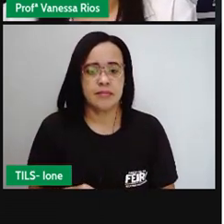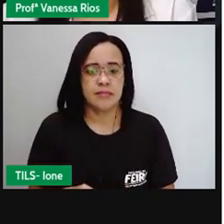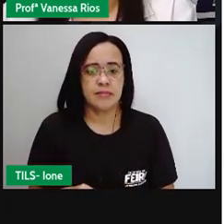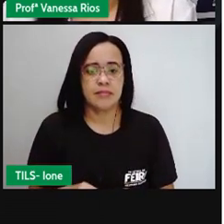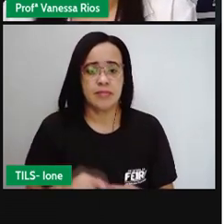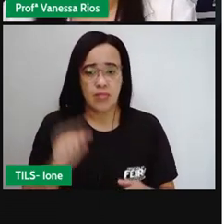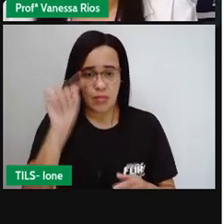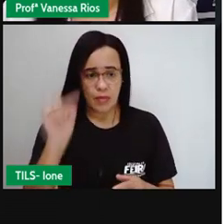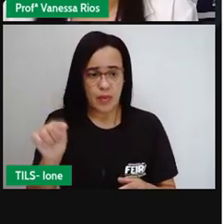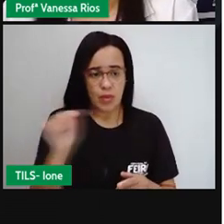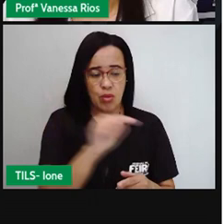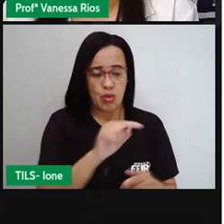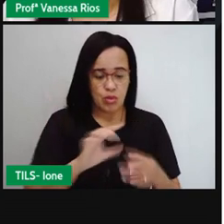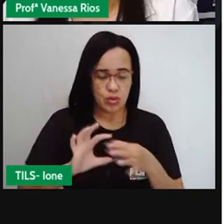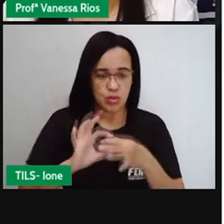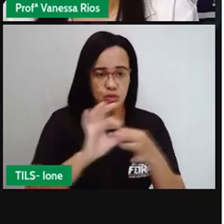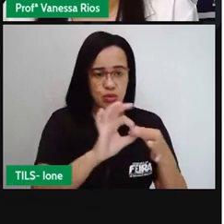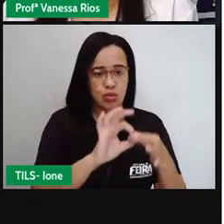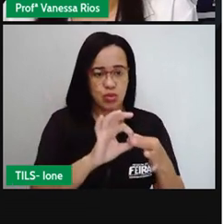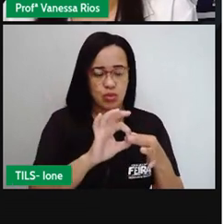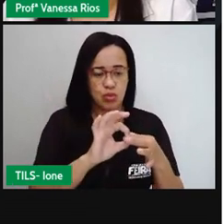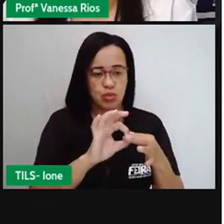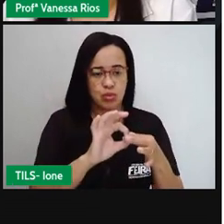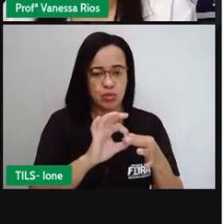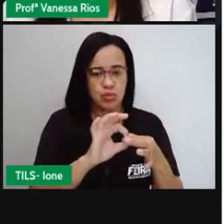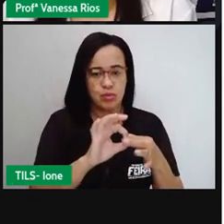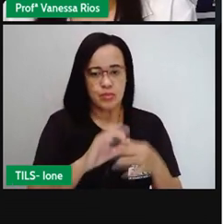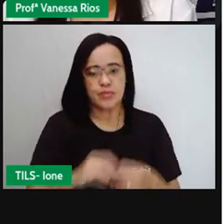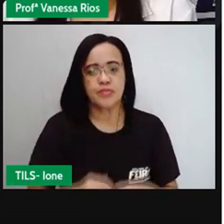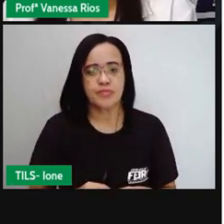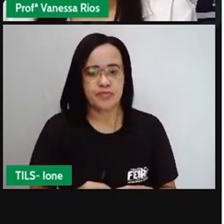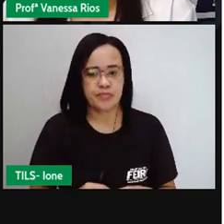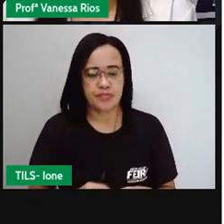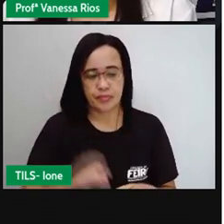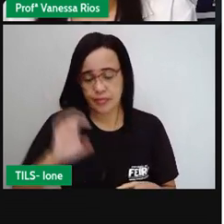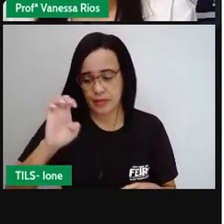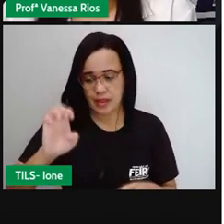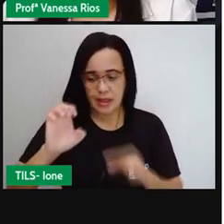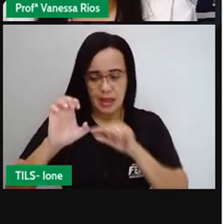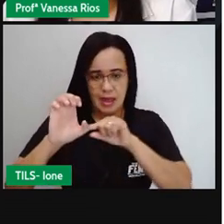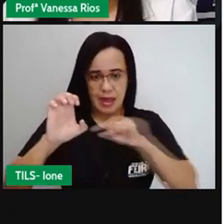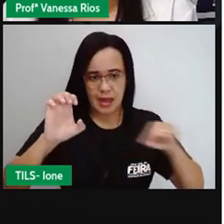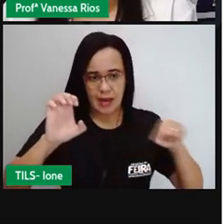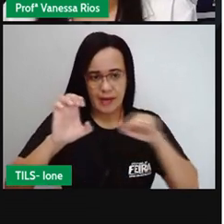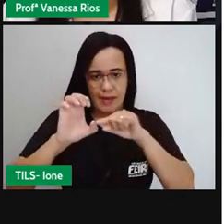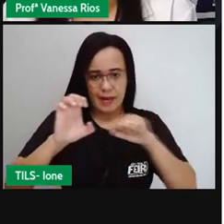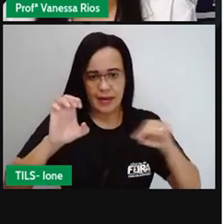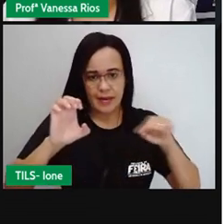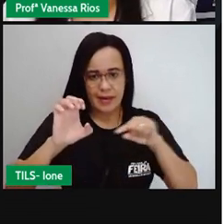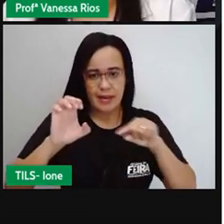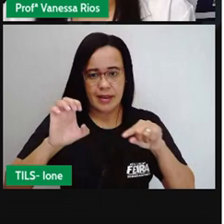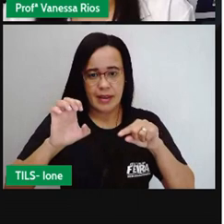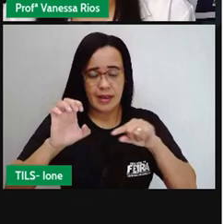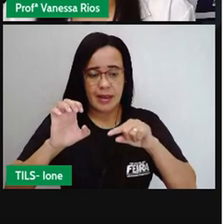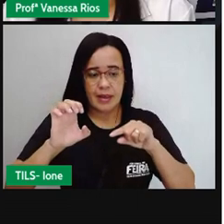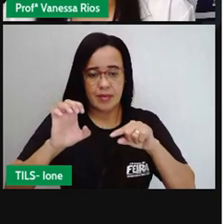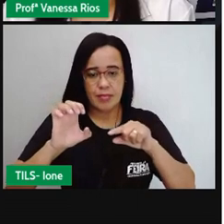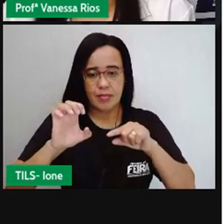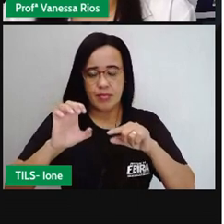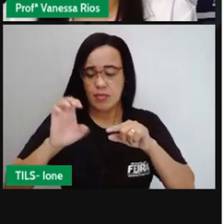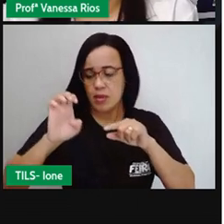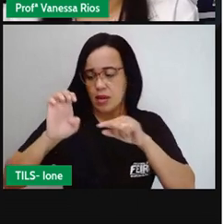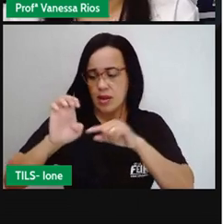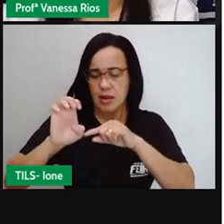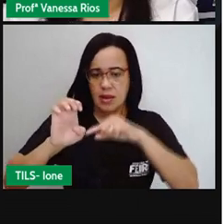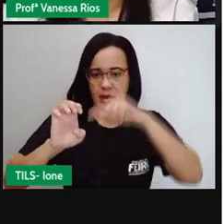forme o ângulo. Então, nós temos aí a semirreta que sai de E e chega em D e também a semirreta que sai